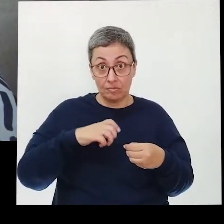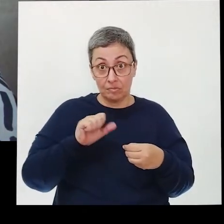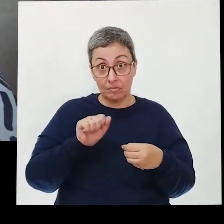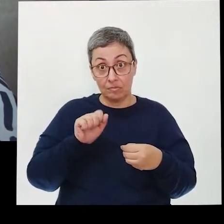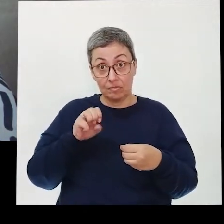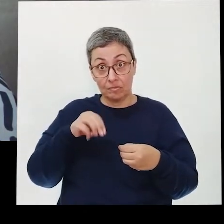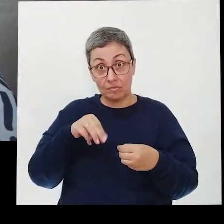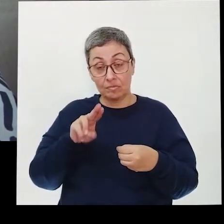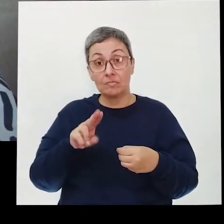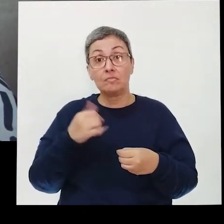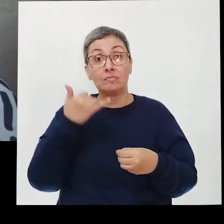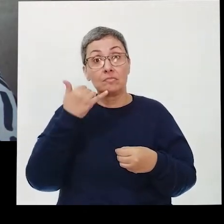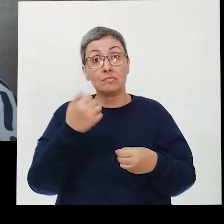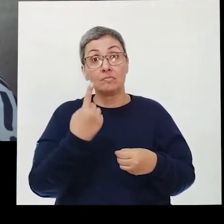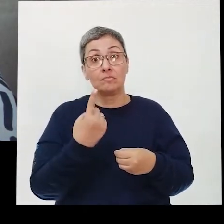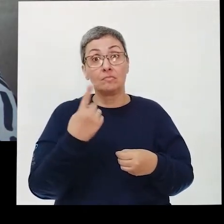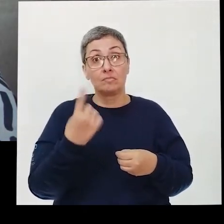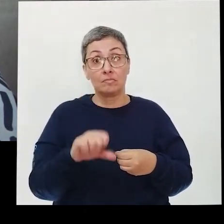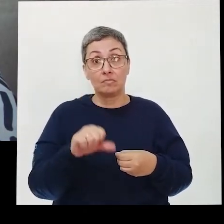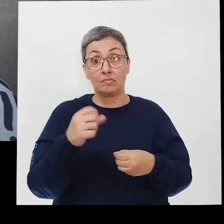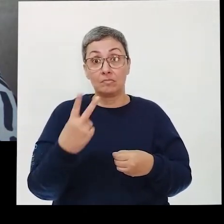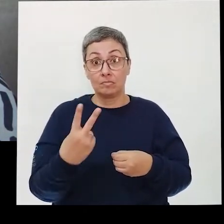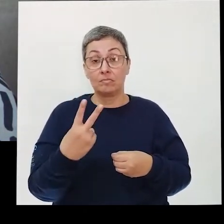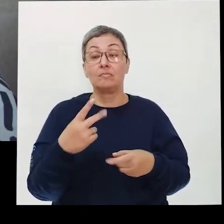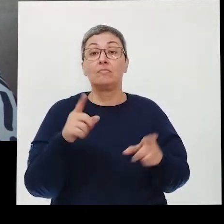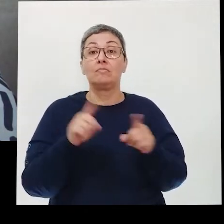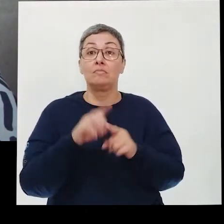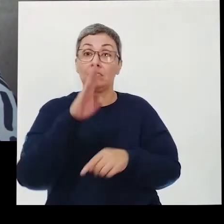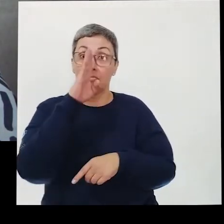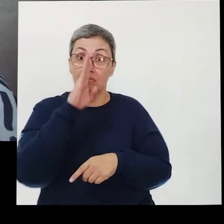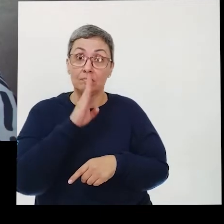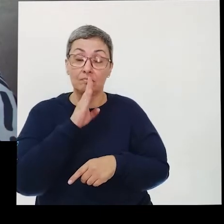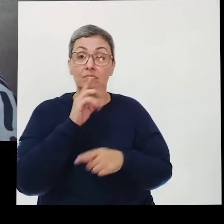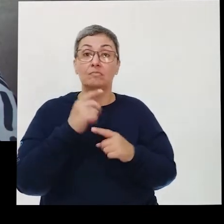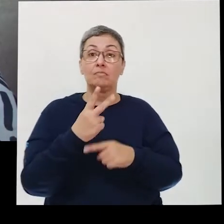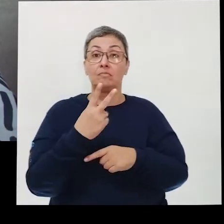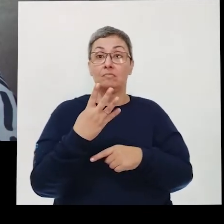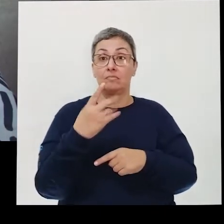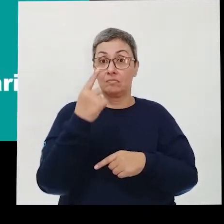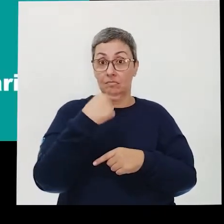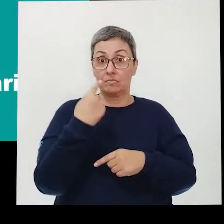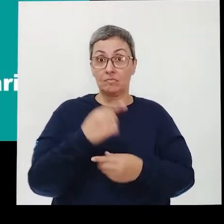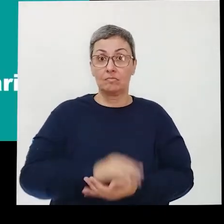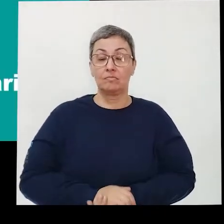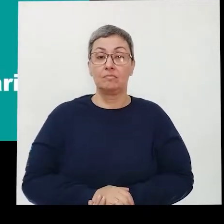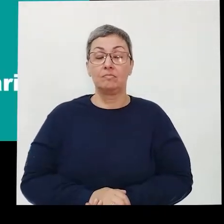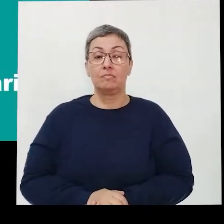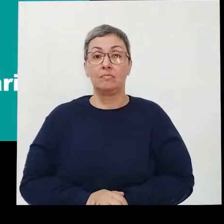serviços do SAMU, é só ligar o Salmo 92, que é um serviço gratuito e 24 horas.